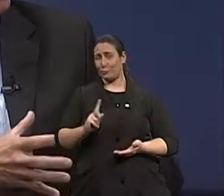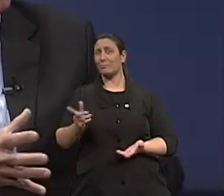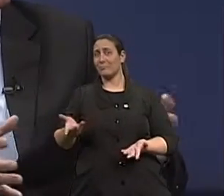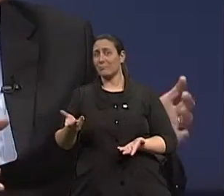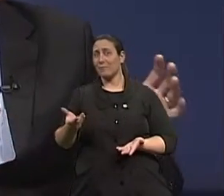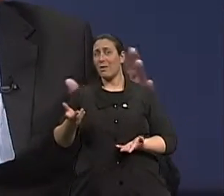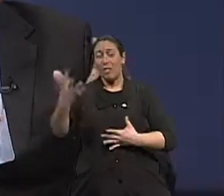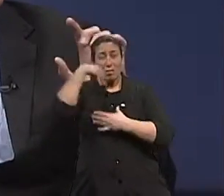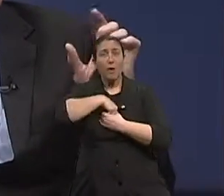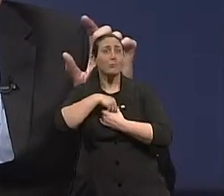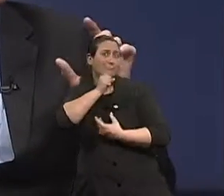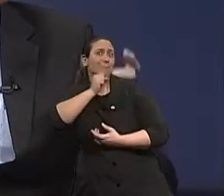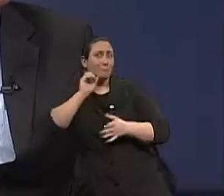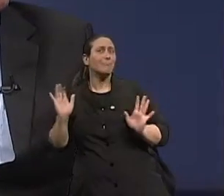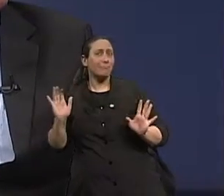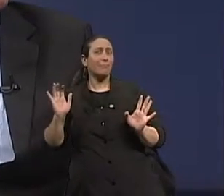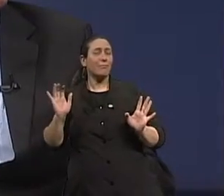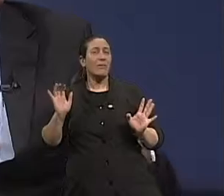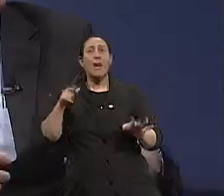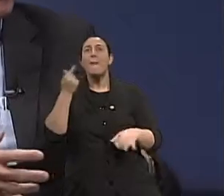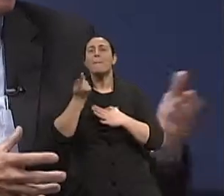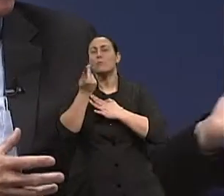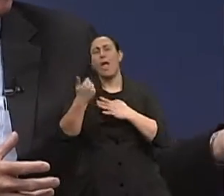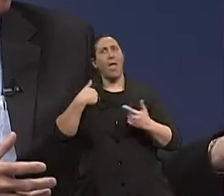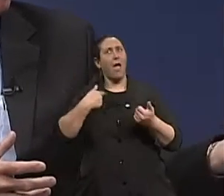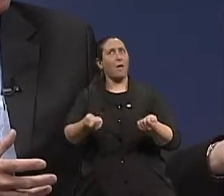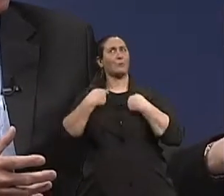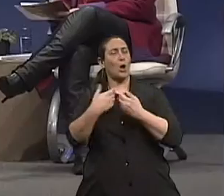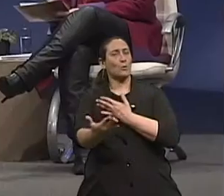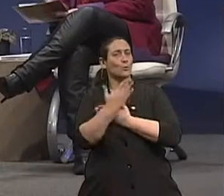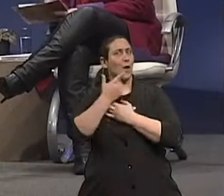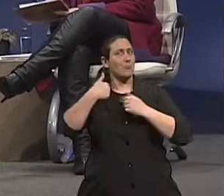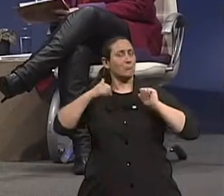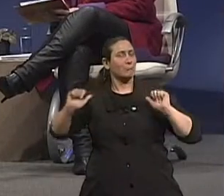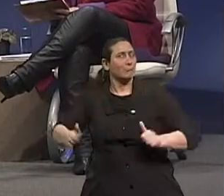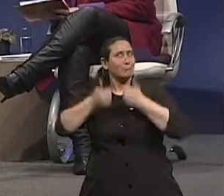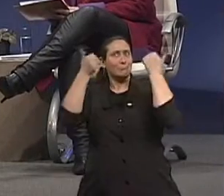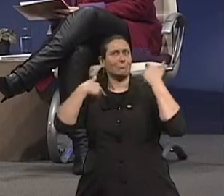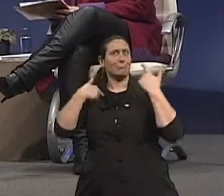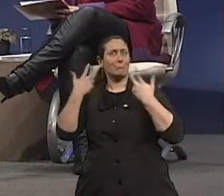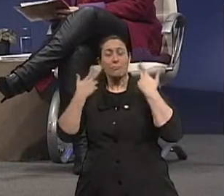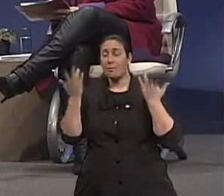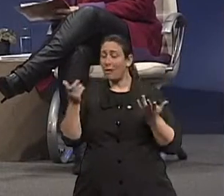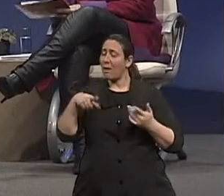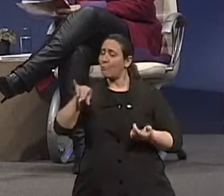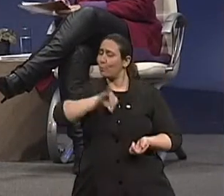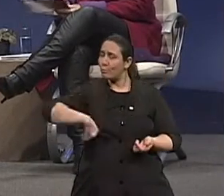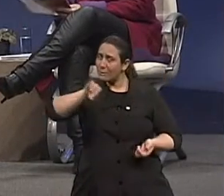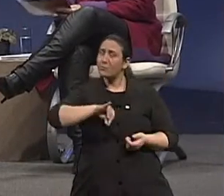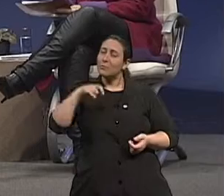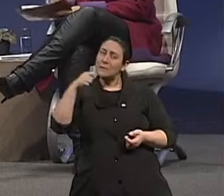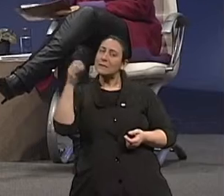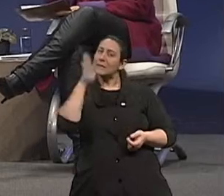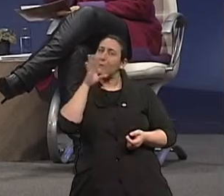Mas junto com essa busca dessa ilusão, o estilo de vida, quanto eu citar, ainda é fundamental para que se atinja uma